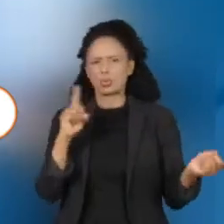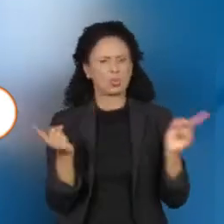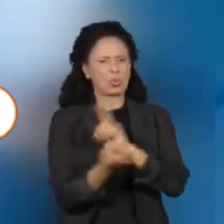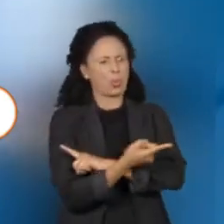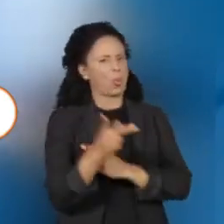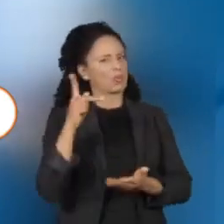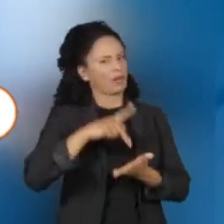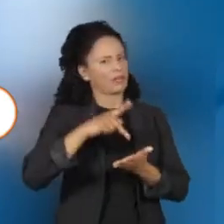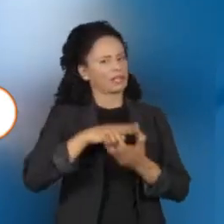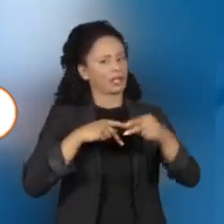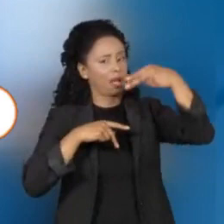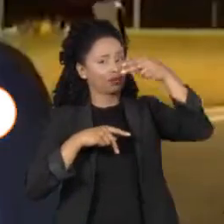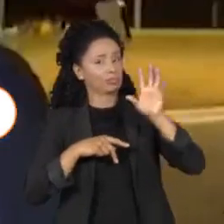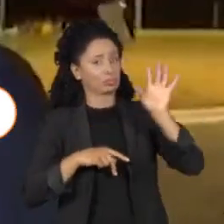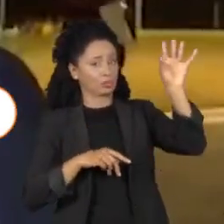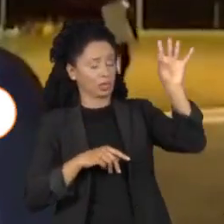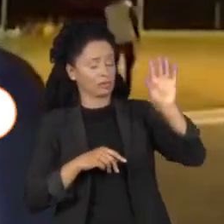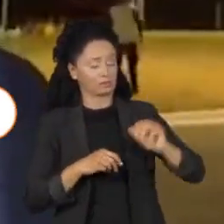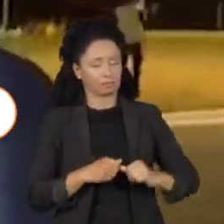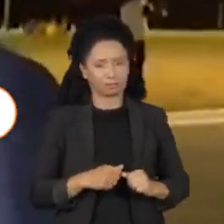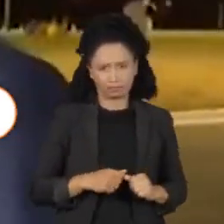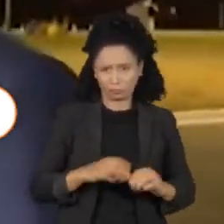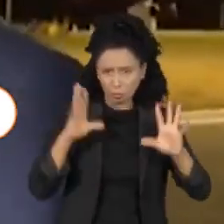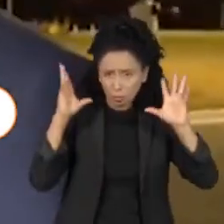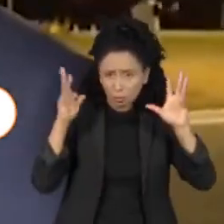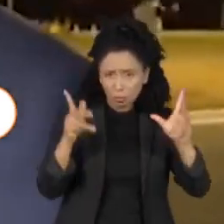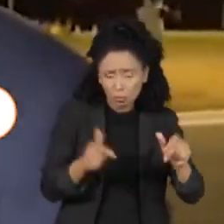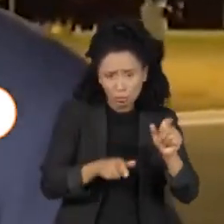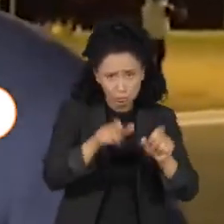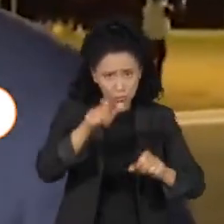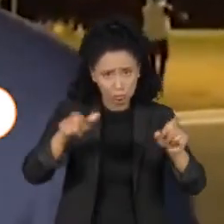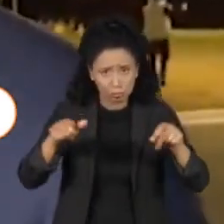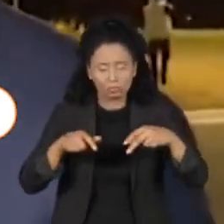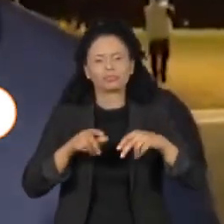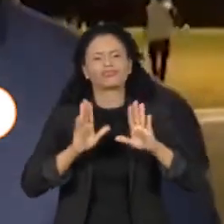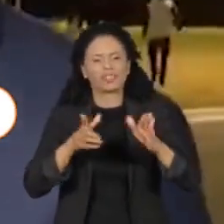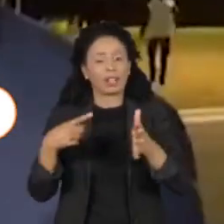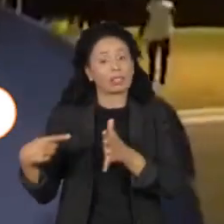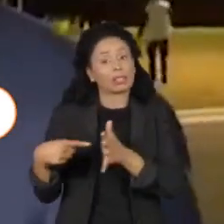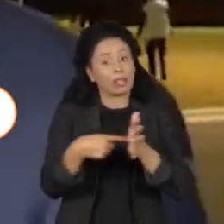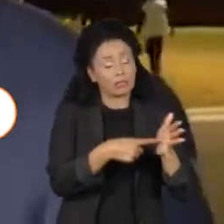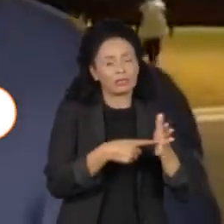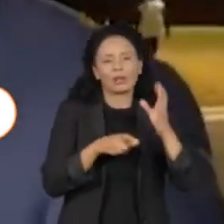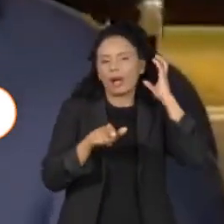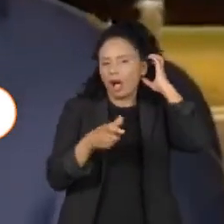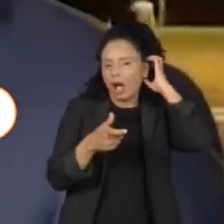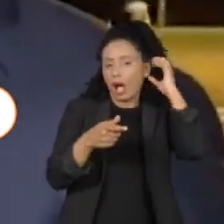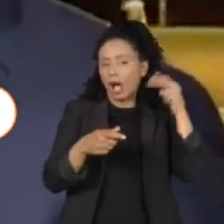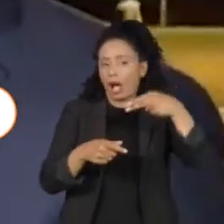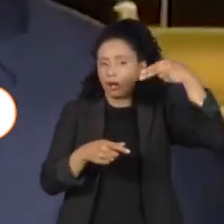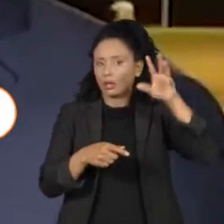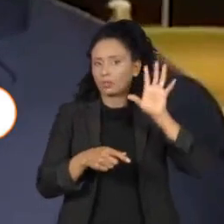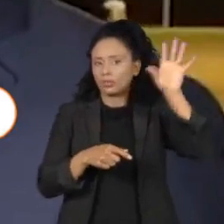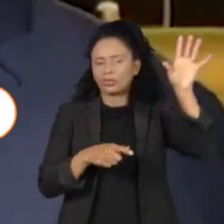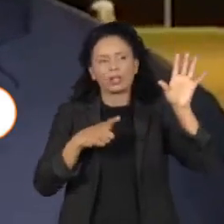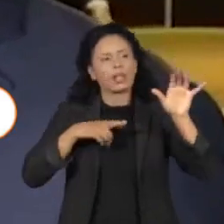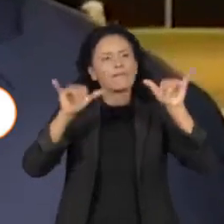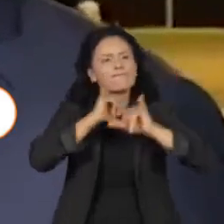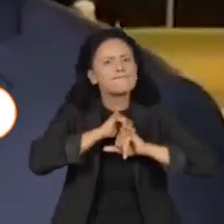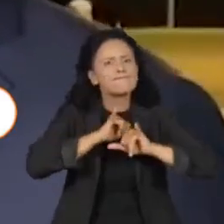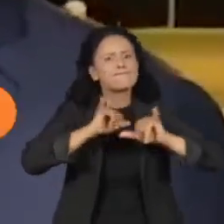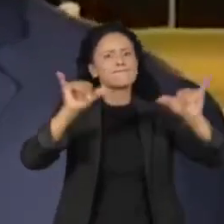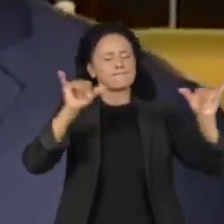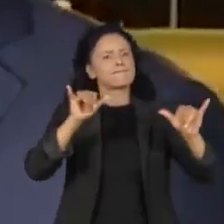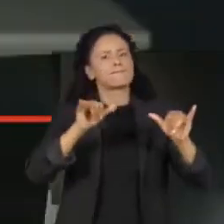eleitoral no Nordeste. Eles denunciam que as rádios da região deixaram de exibir milhares de inserções da propaganda